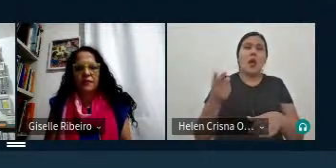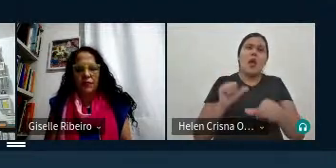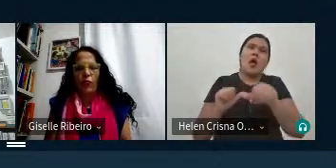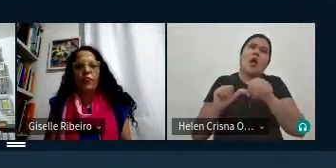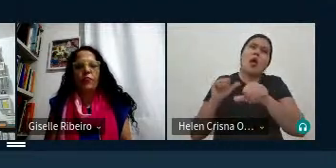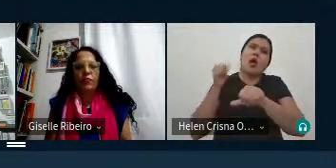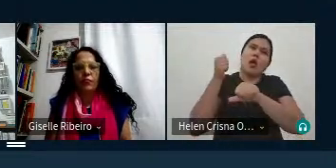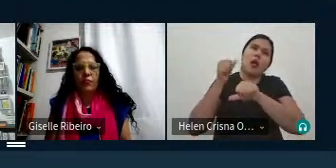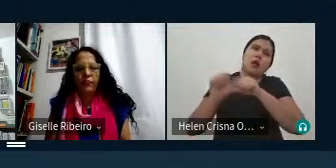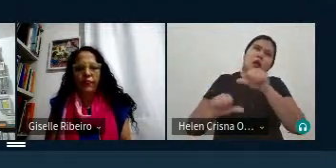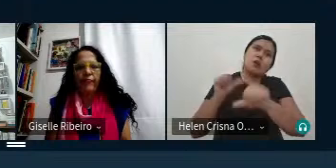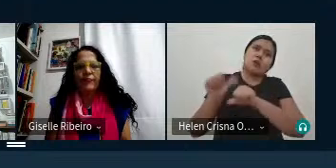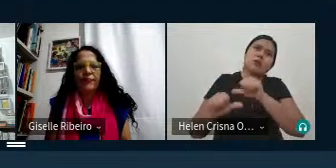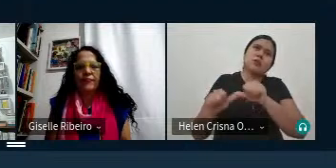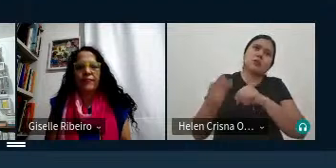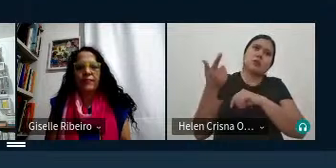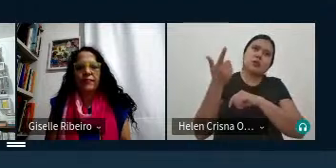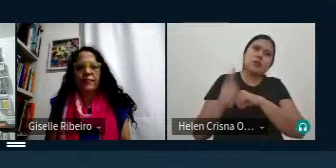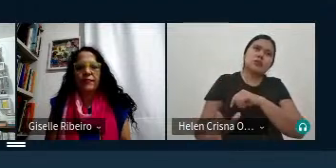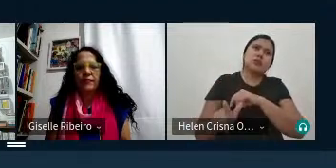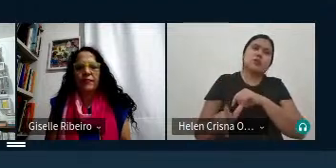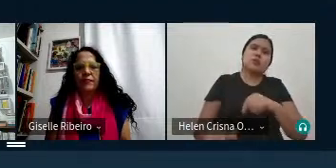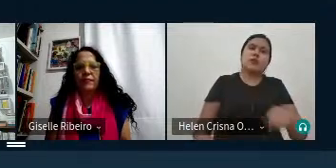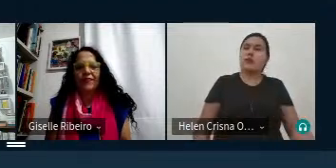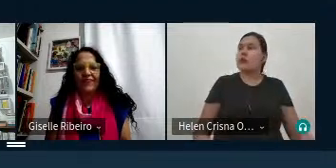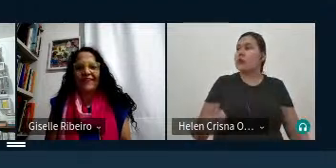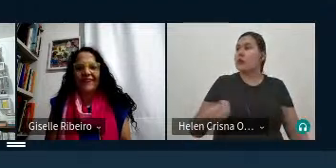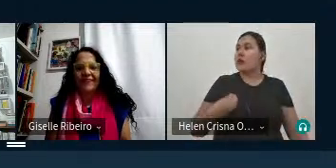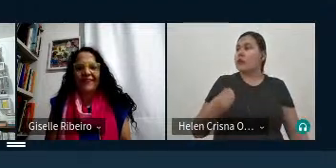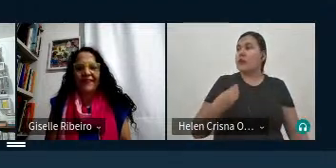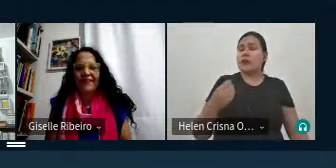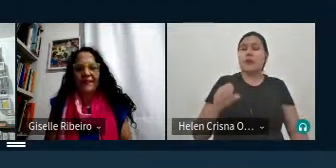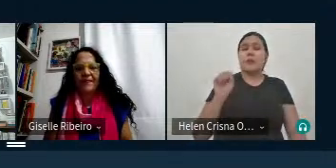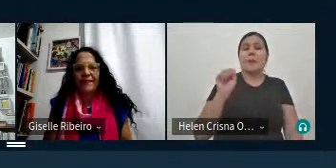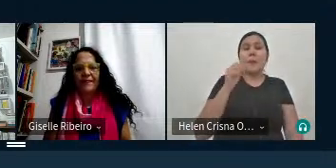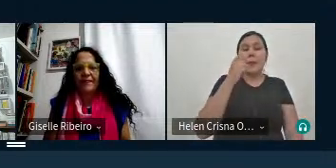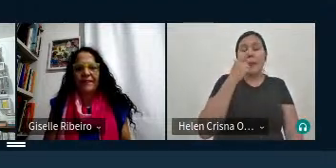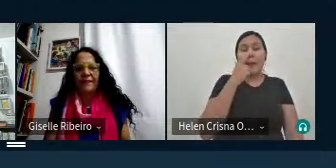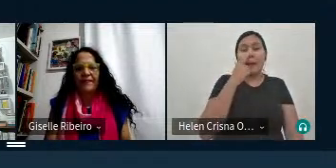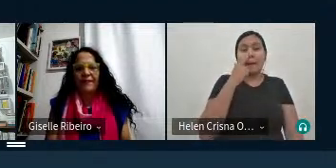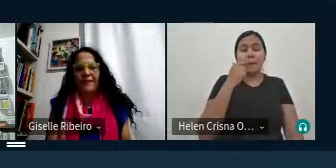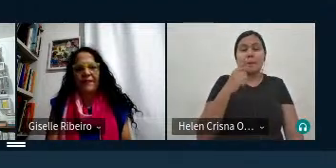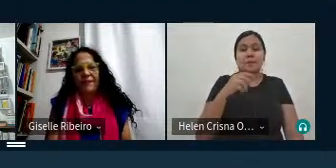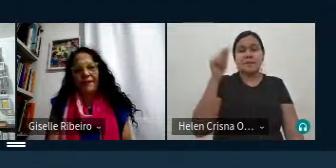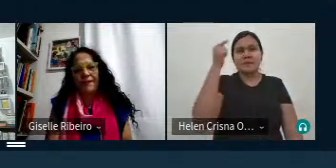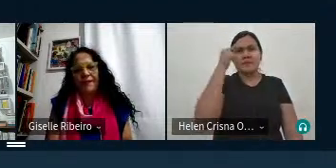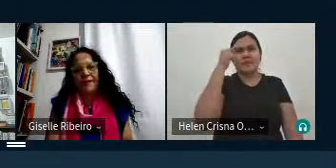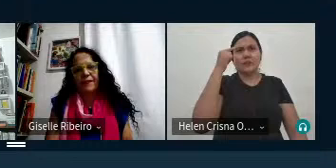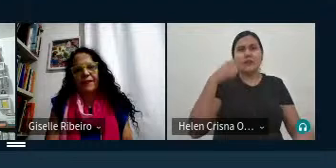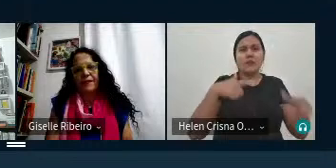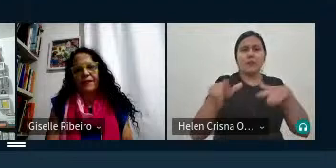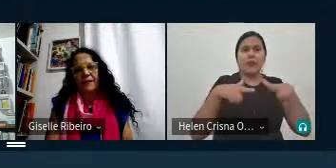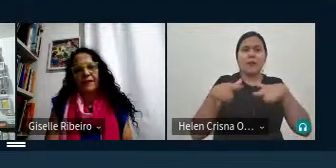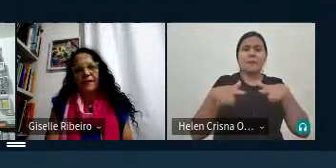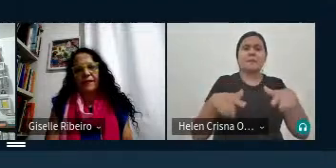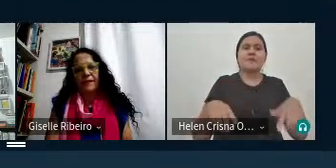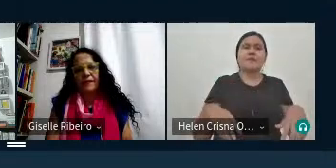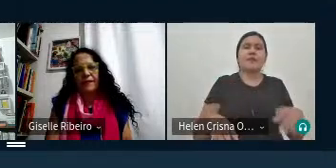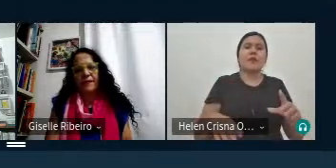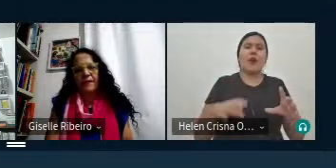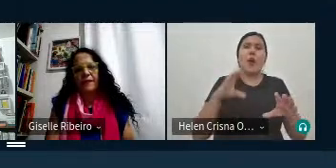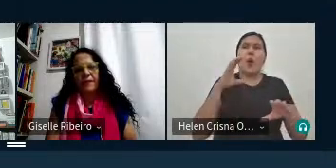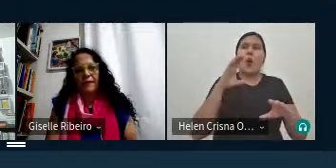reformuladas né então na vida é assim né e pensando que nós trabalhamos nós nos